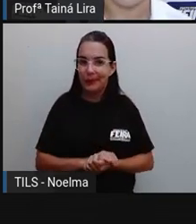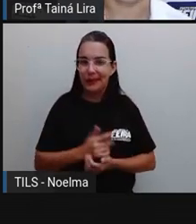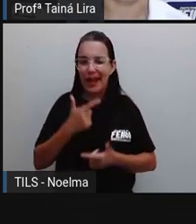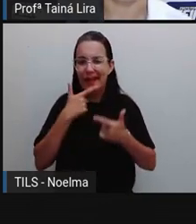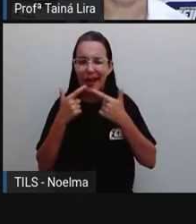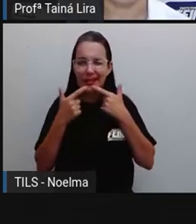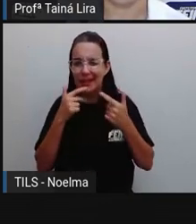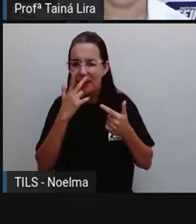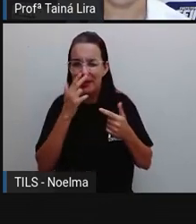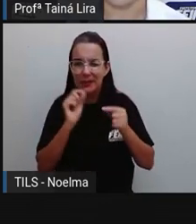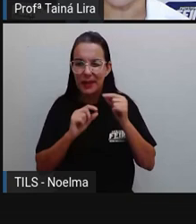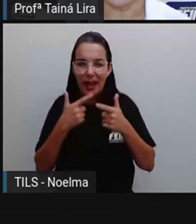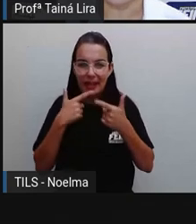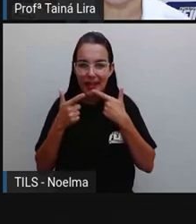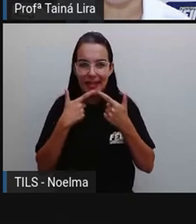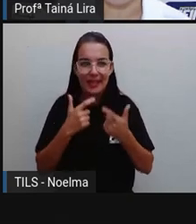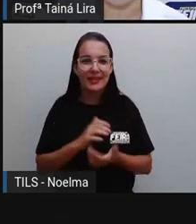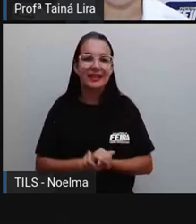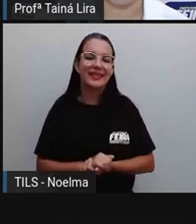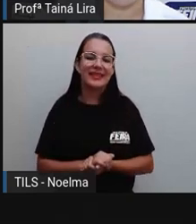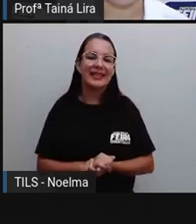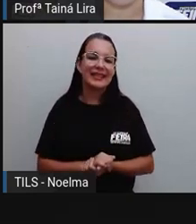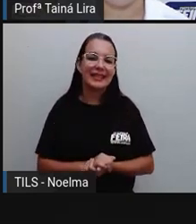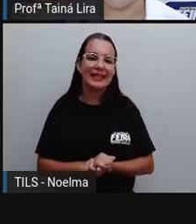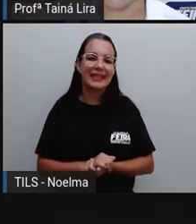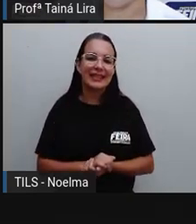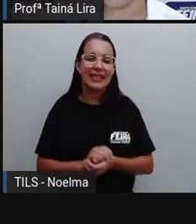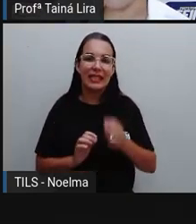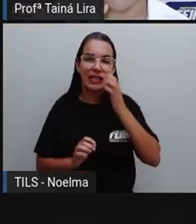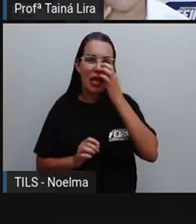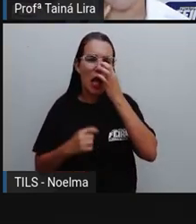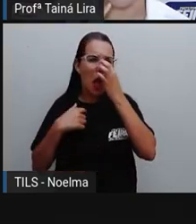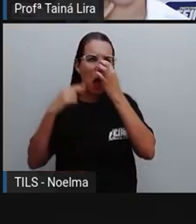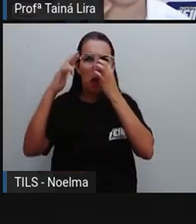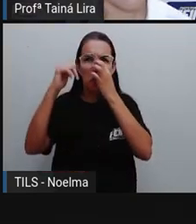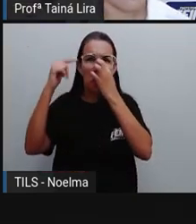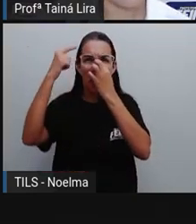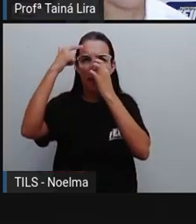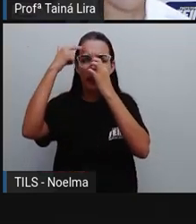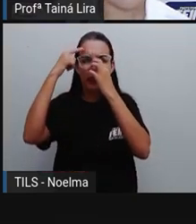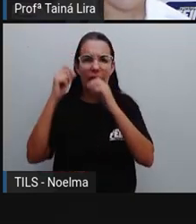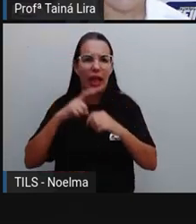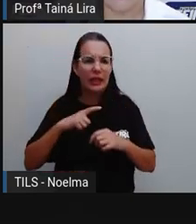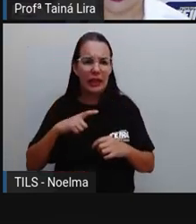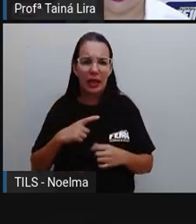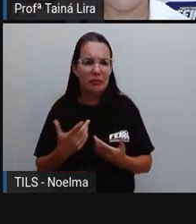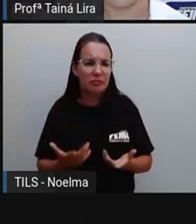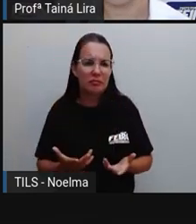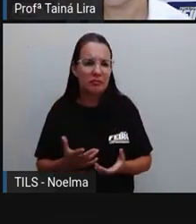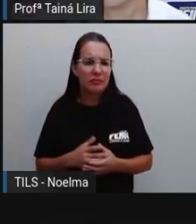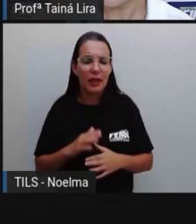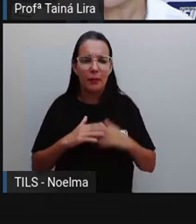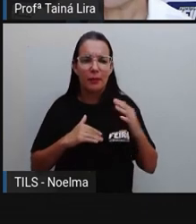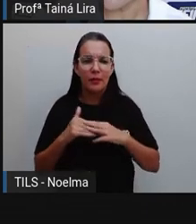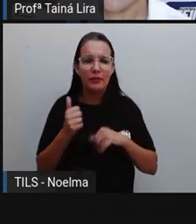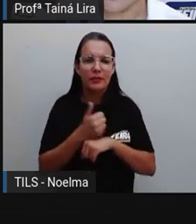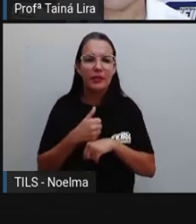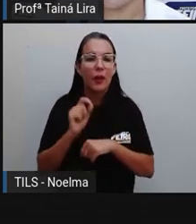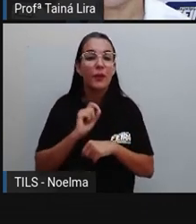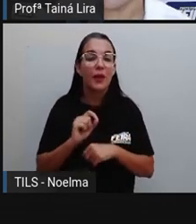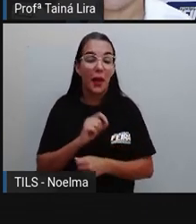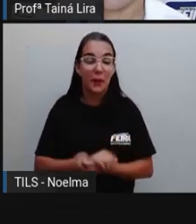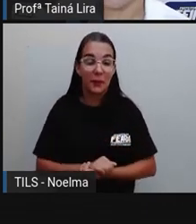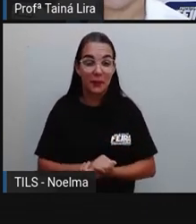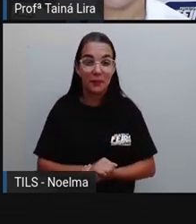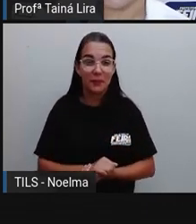engraçadas. Profissões, né? Que quando a gente fala, poxa, nunca poderia imaginar que existia, né? Essa profissão. Então, olha lá.